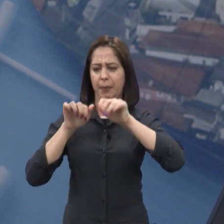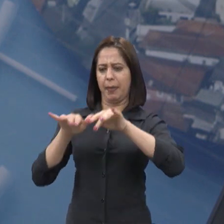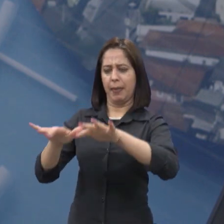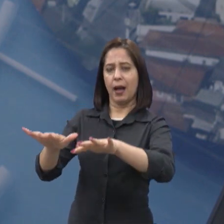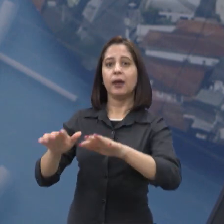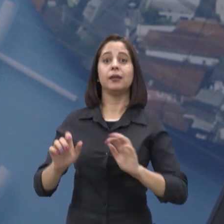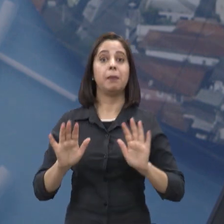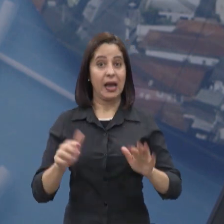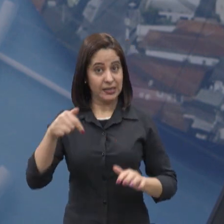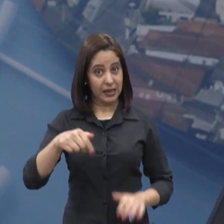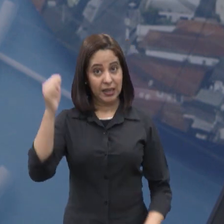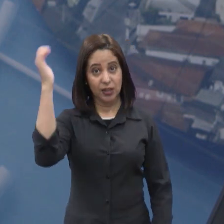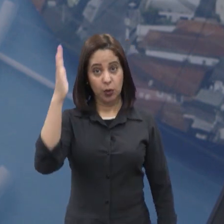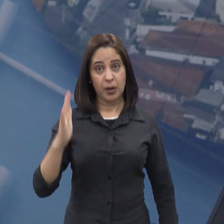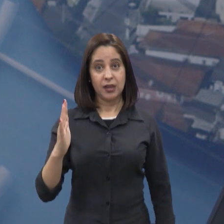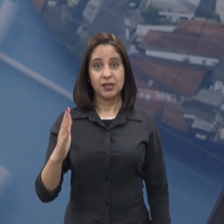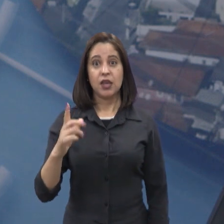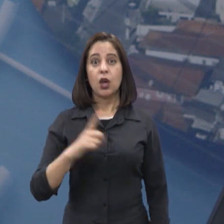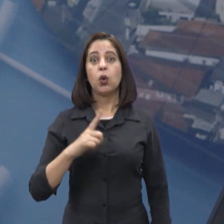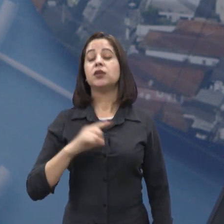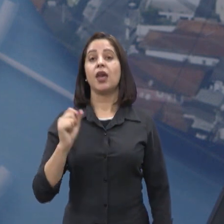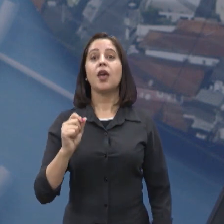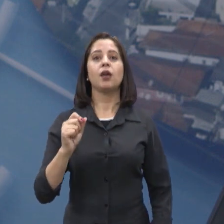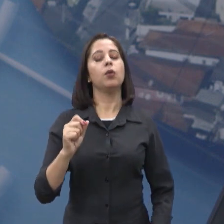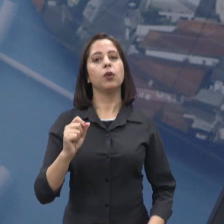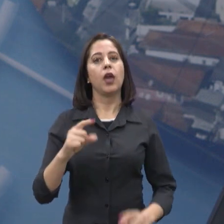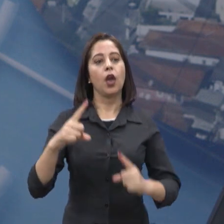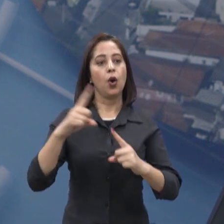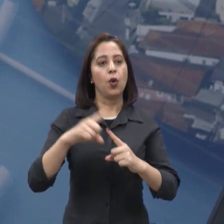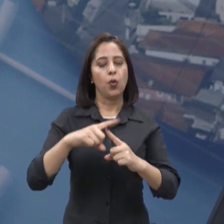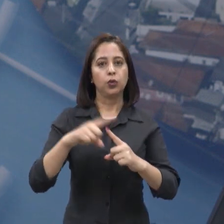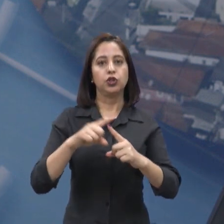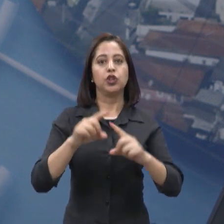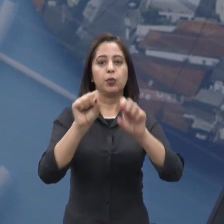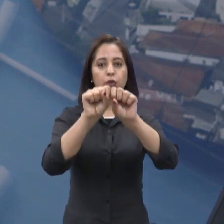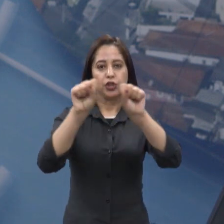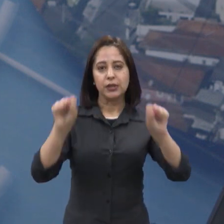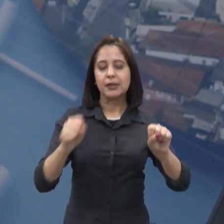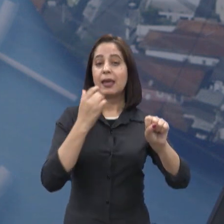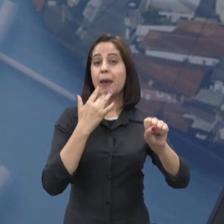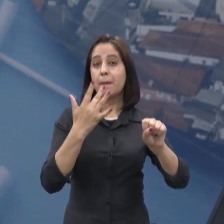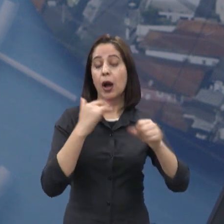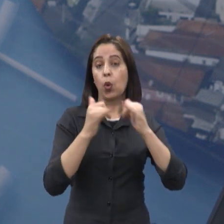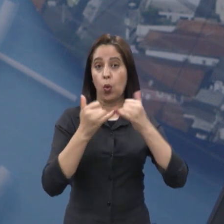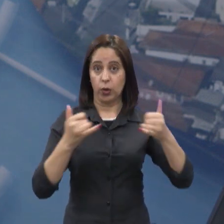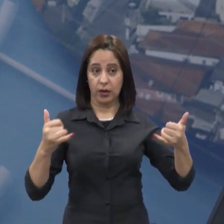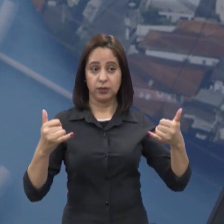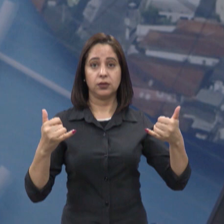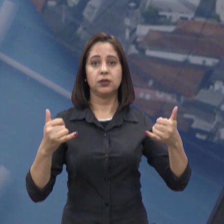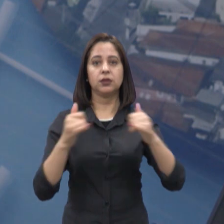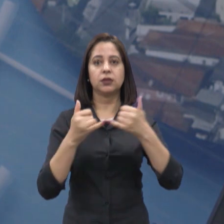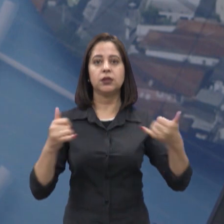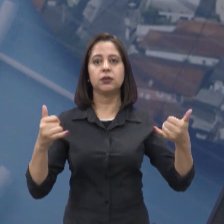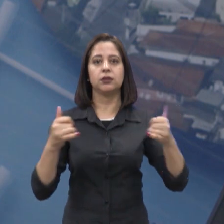gente, aqui no Brasil, né, o sistema das bandeiras tarifárias que variam de acordo com a oferta e demanda de energia elétrica no país.